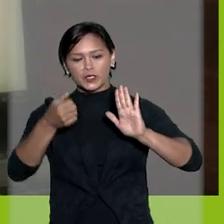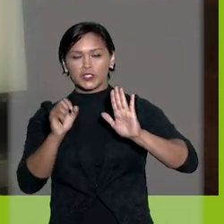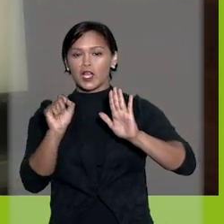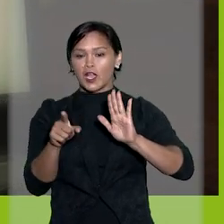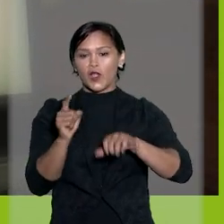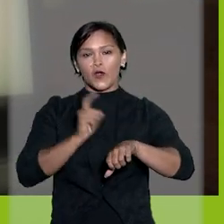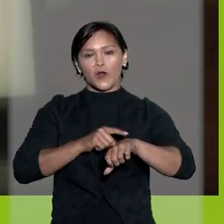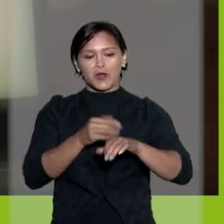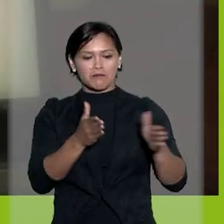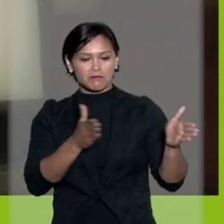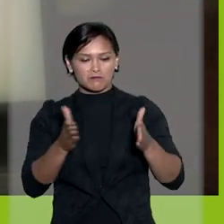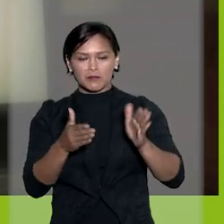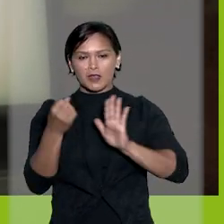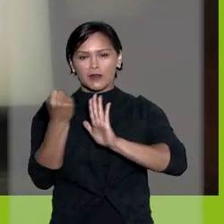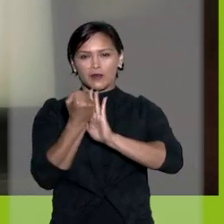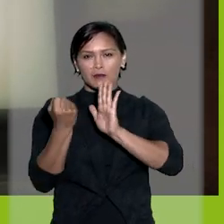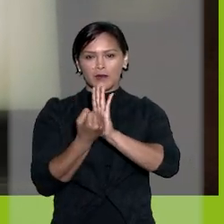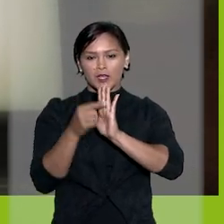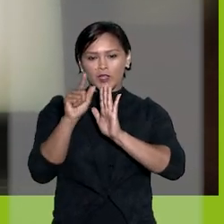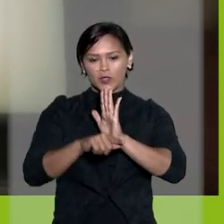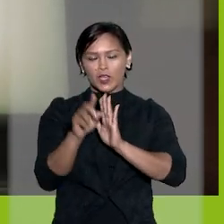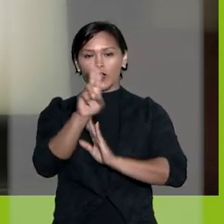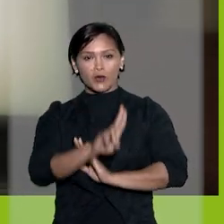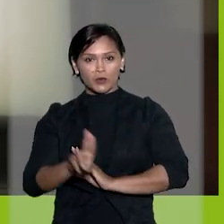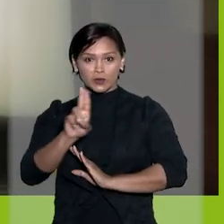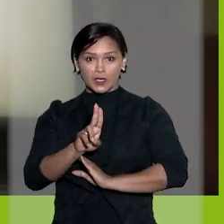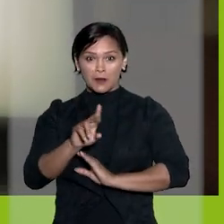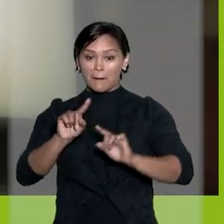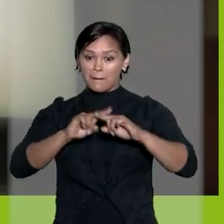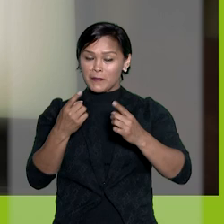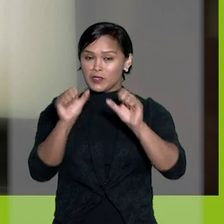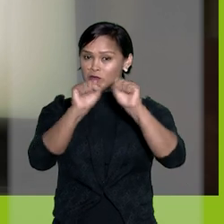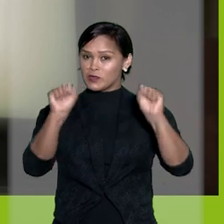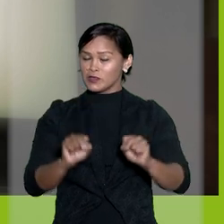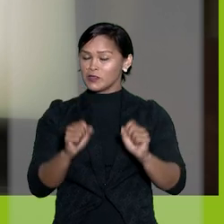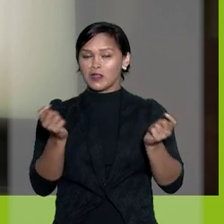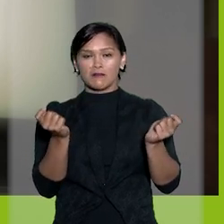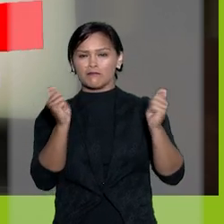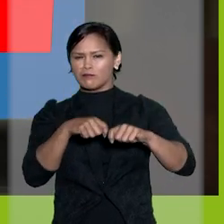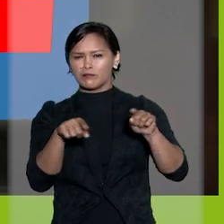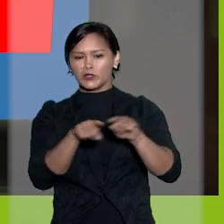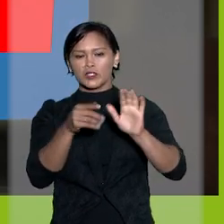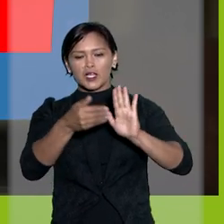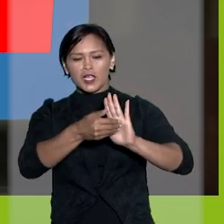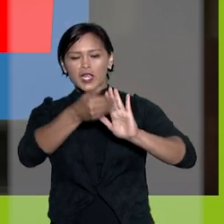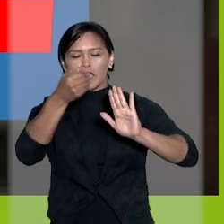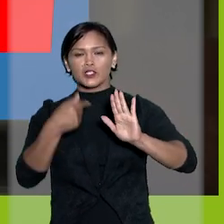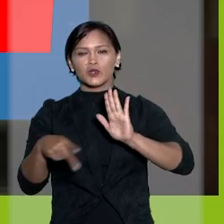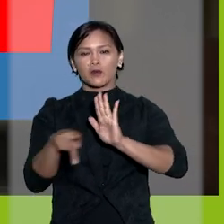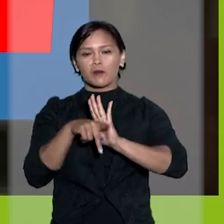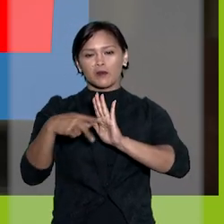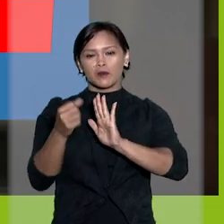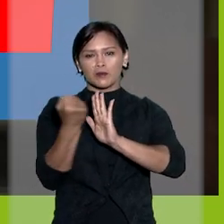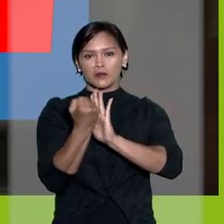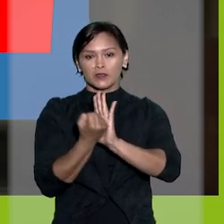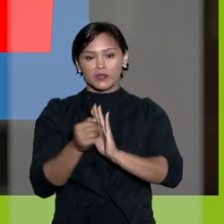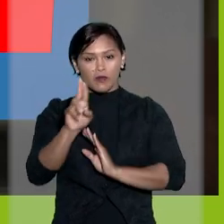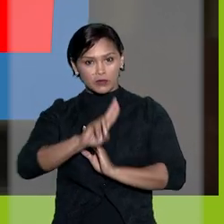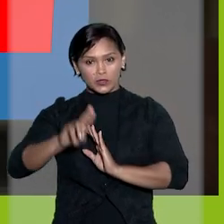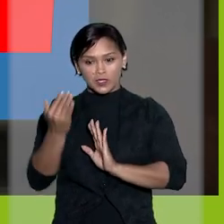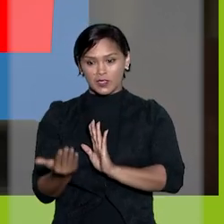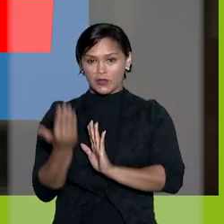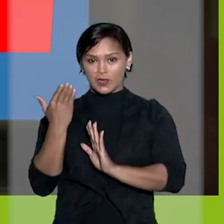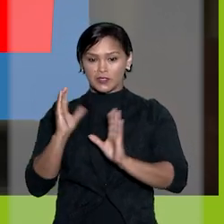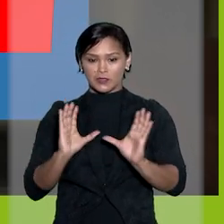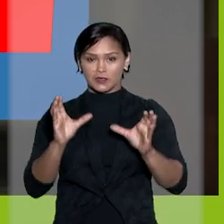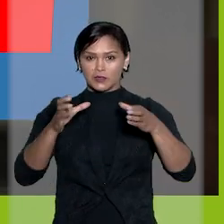permitido desativar a qualquer tempo o marcador que esteja em uso. Mas o sistema não permite excluir um marcador